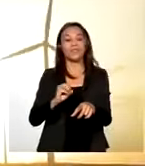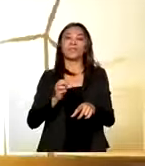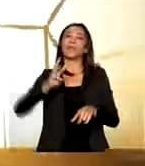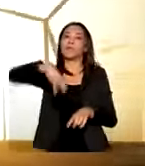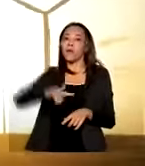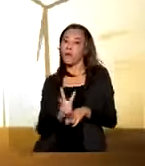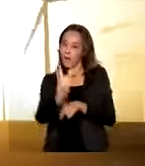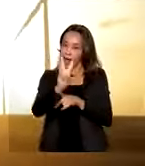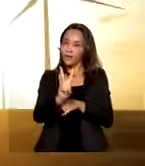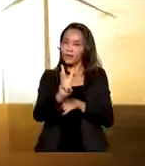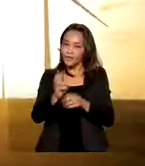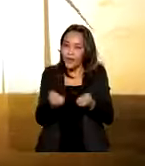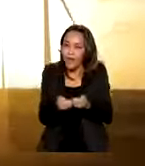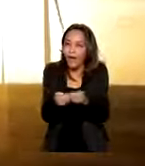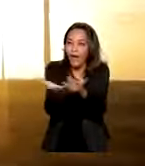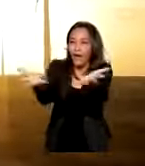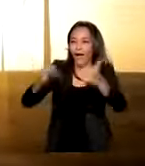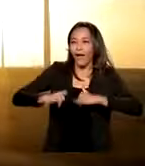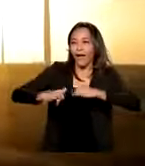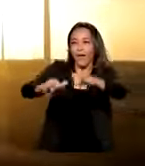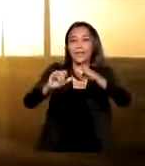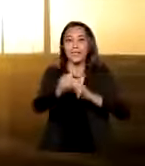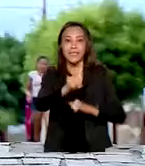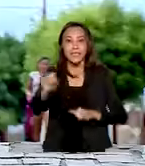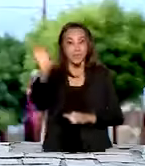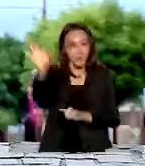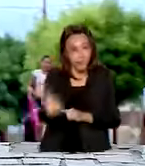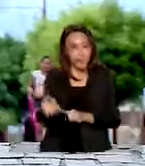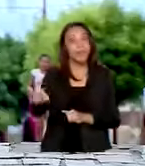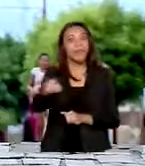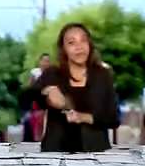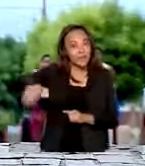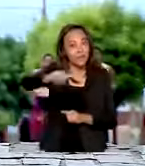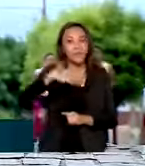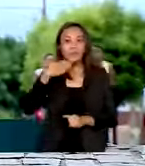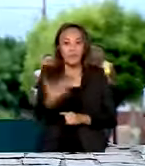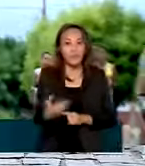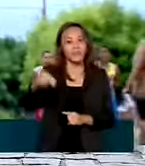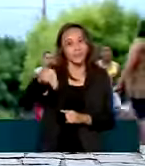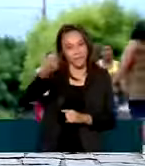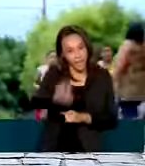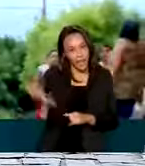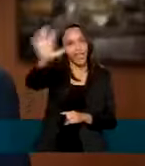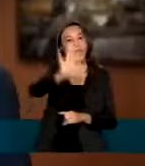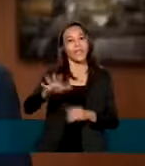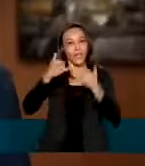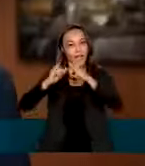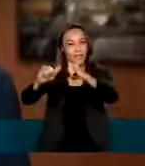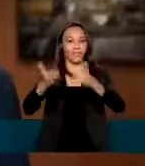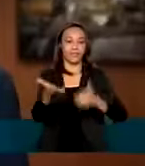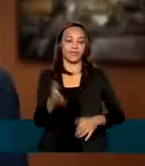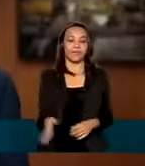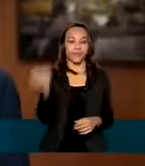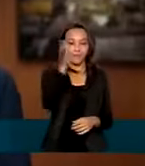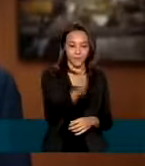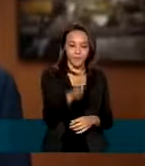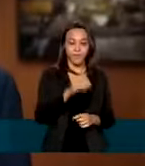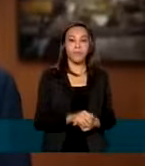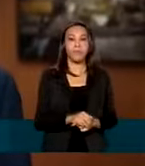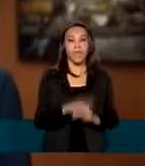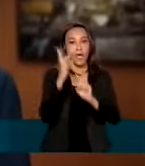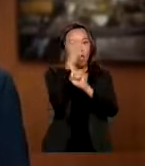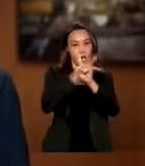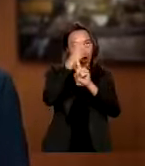atendendo quase 100% da demanda por eletricidade do nordeste. A energia eólica